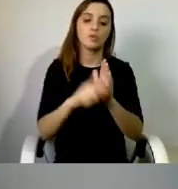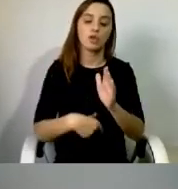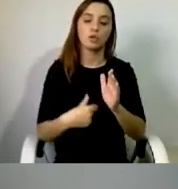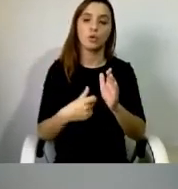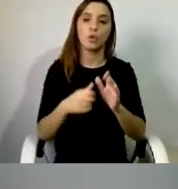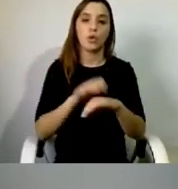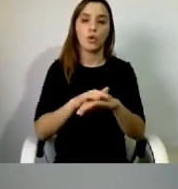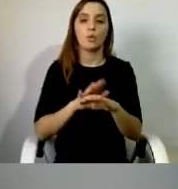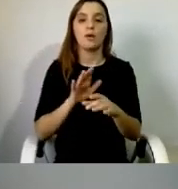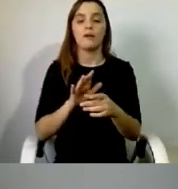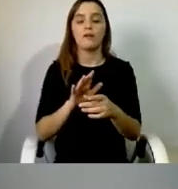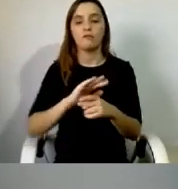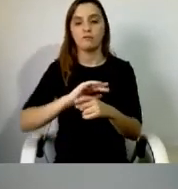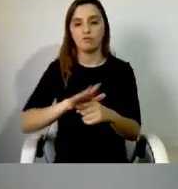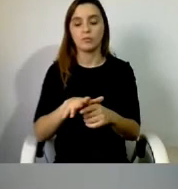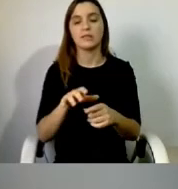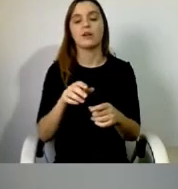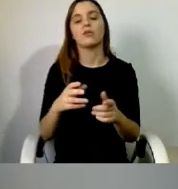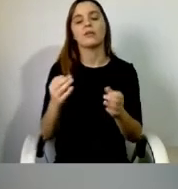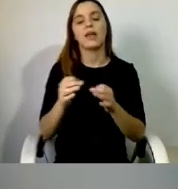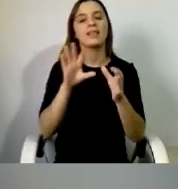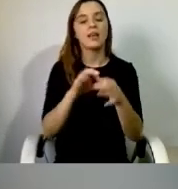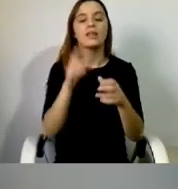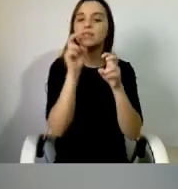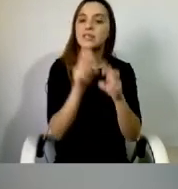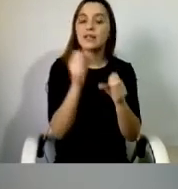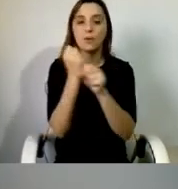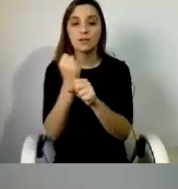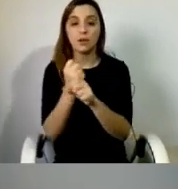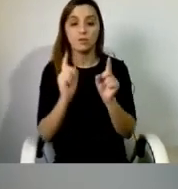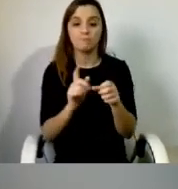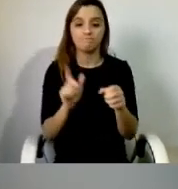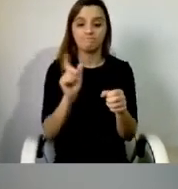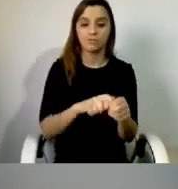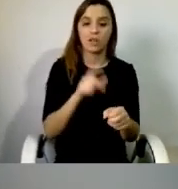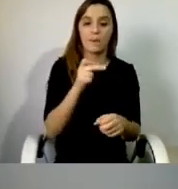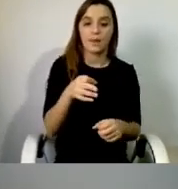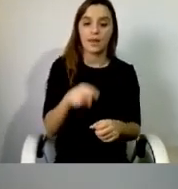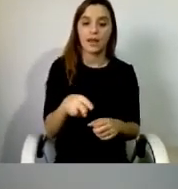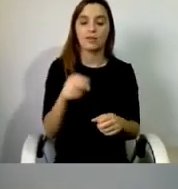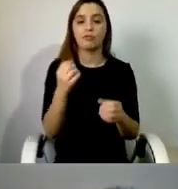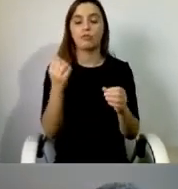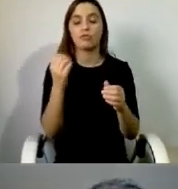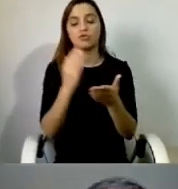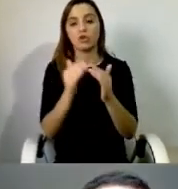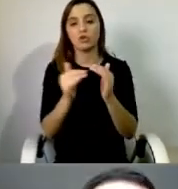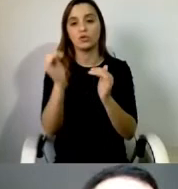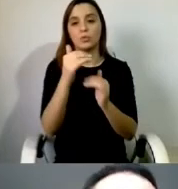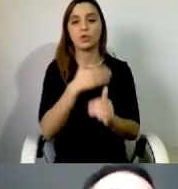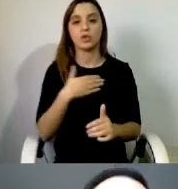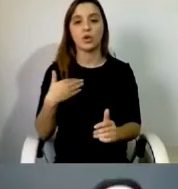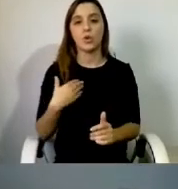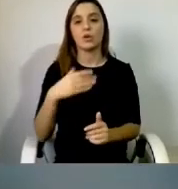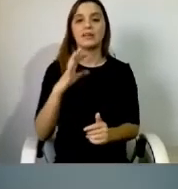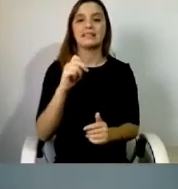sob a forma de investigação à ação. Começou-me numa parceria com a APN, a Escola Superior de Saúde do Santa Maria,